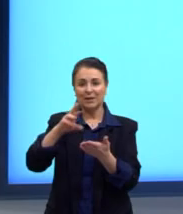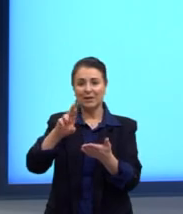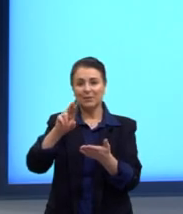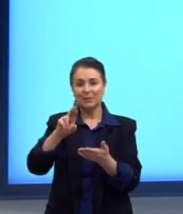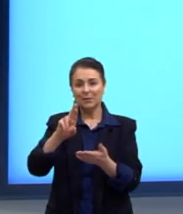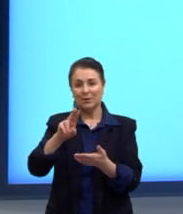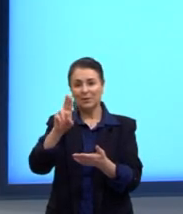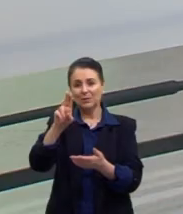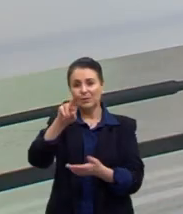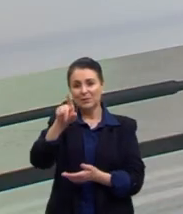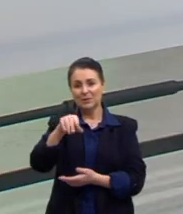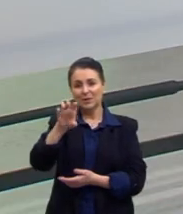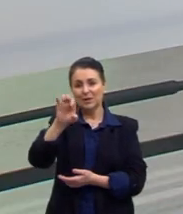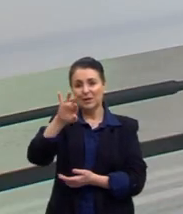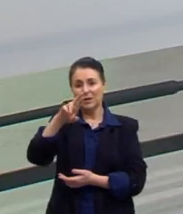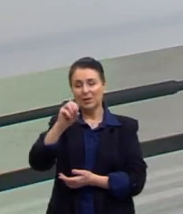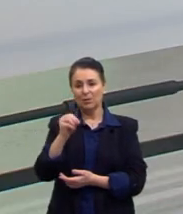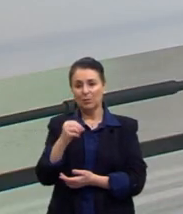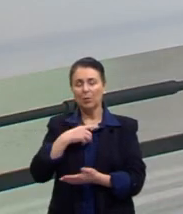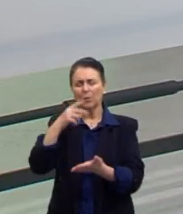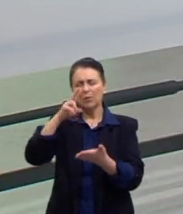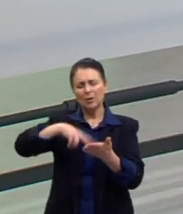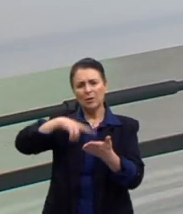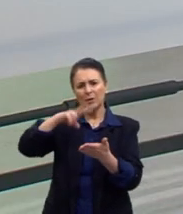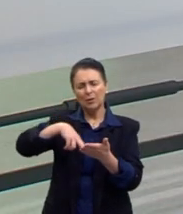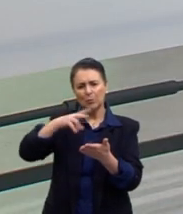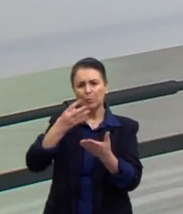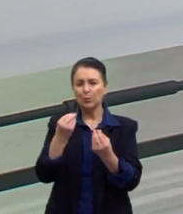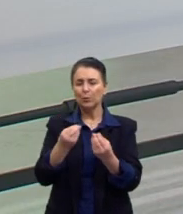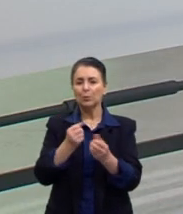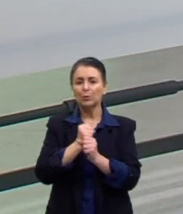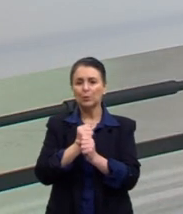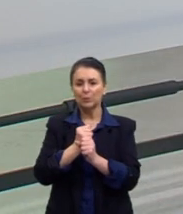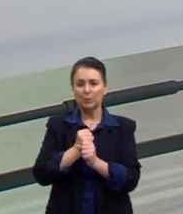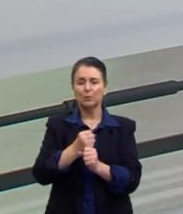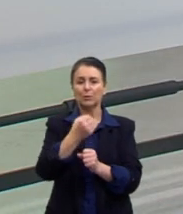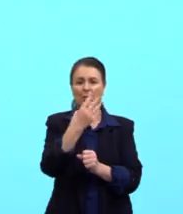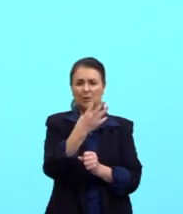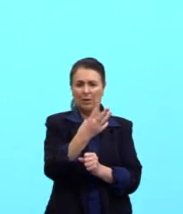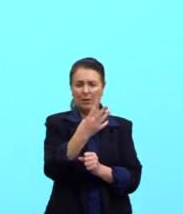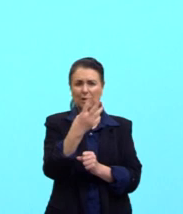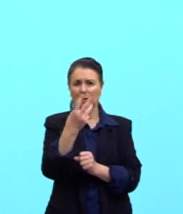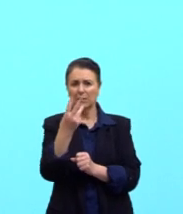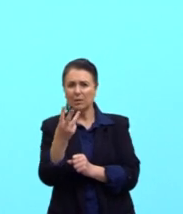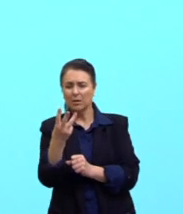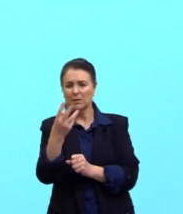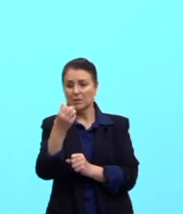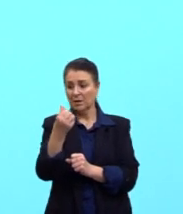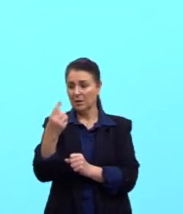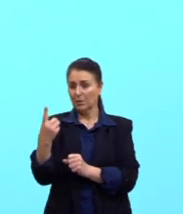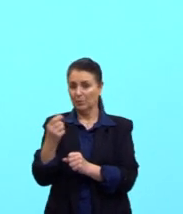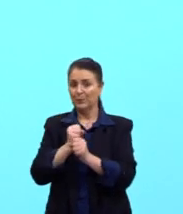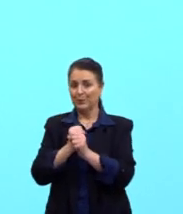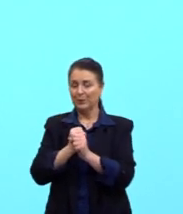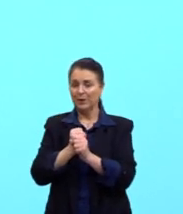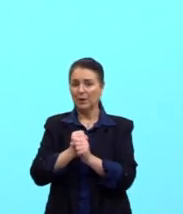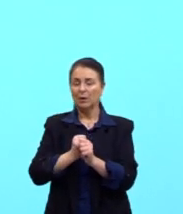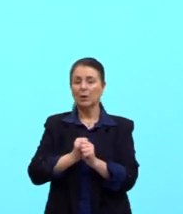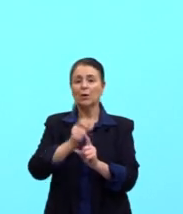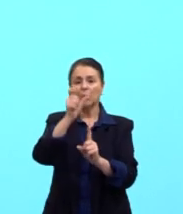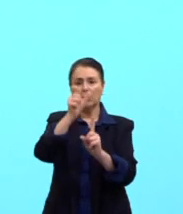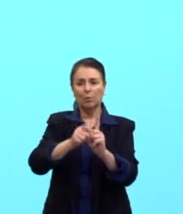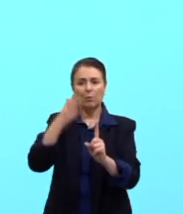lida no período de sua publicação entre 43 e 61. O famoso personagem era